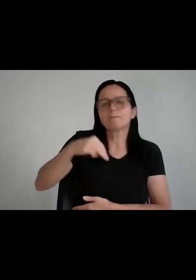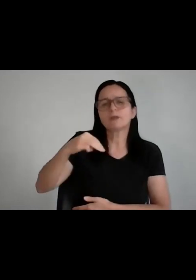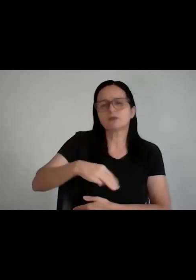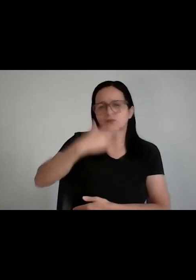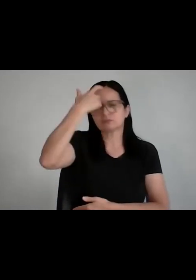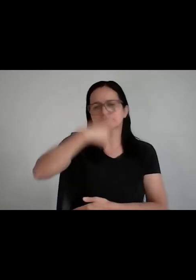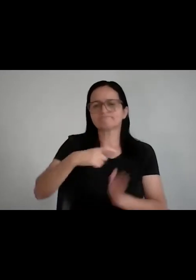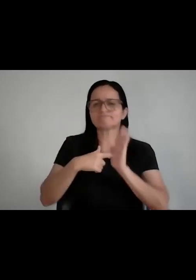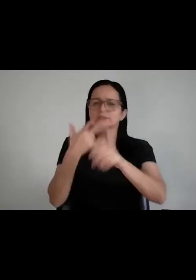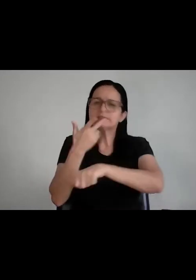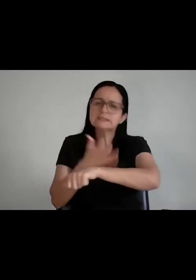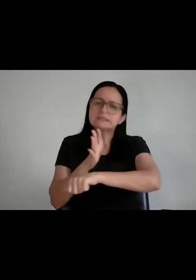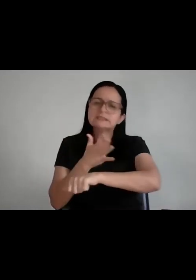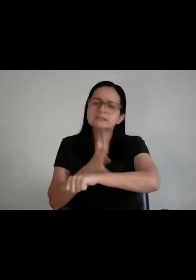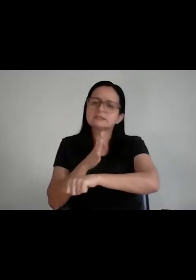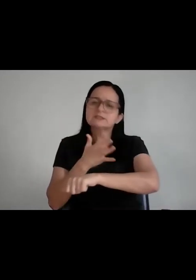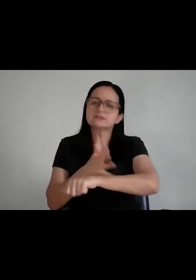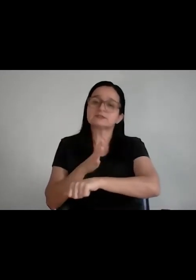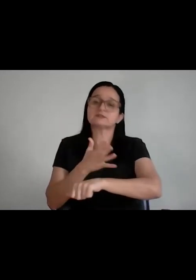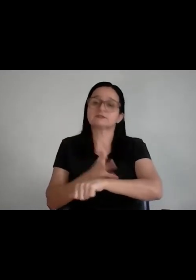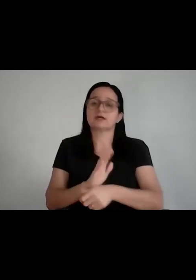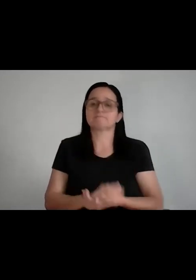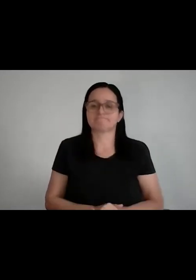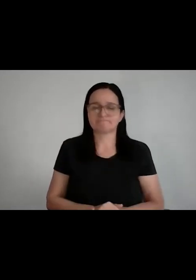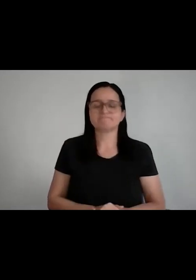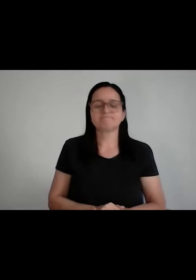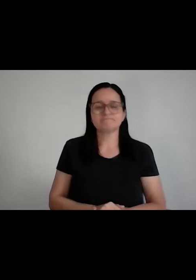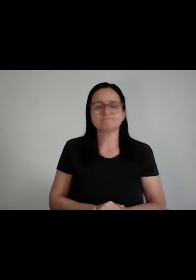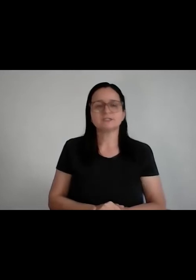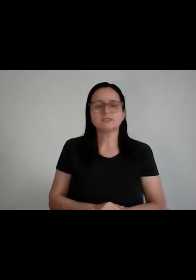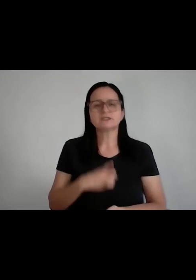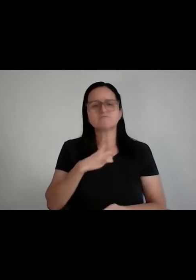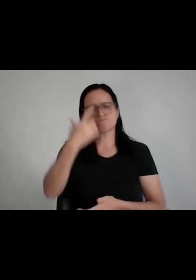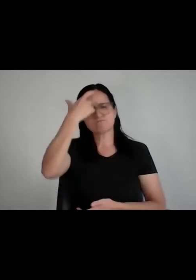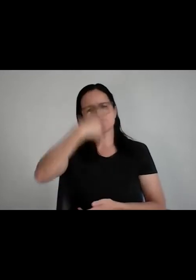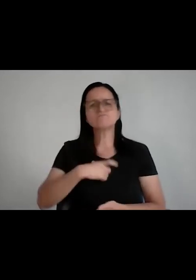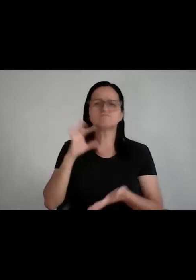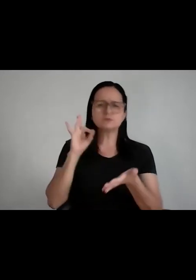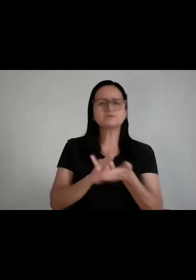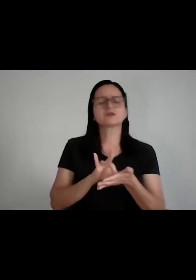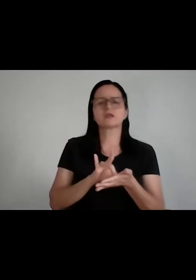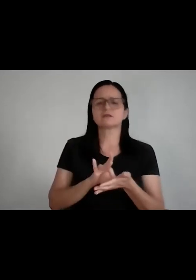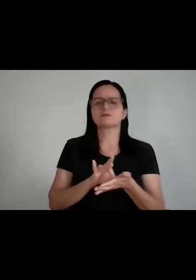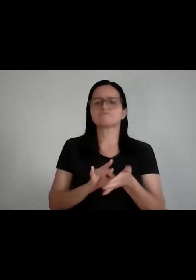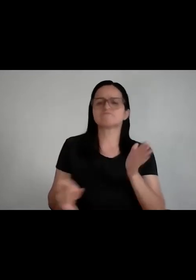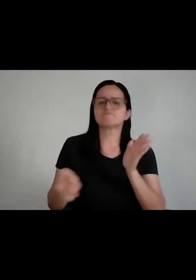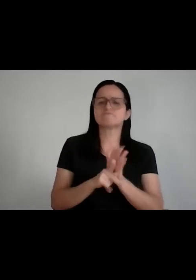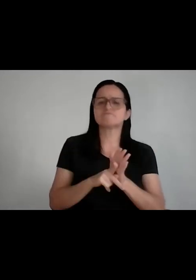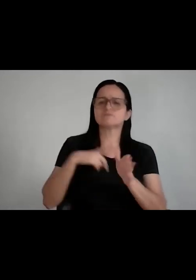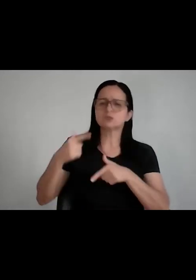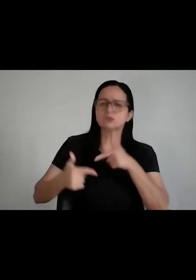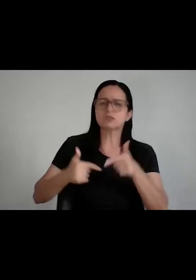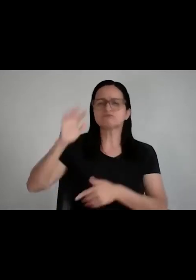ensaiar isso. Isso tem que estar muito bem internalizado, tem que ser um pitch muito autêntico, muito verdadeiro, muito pensado, fruto de muito